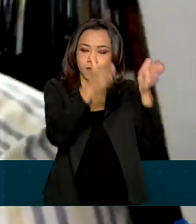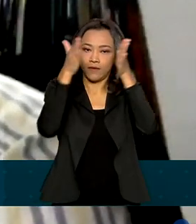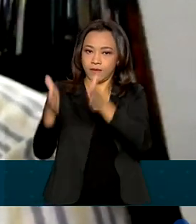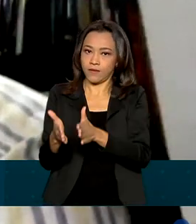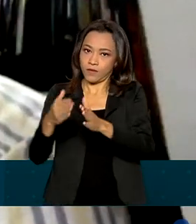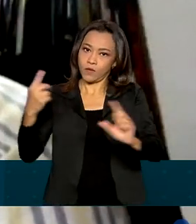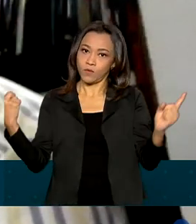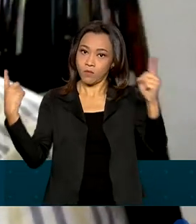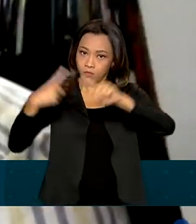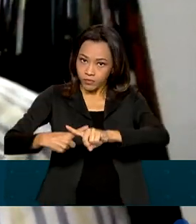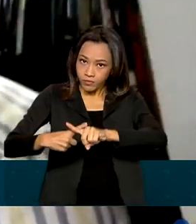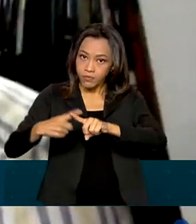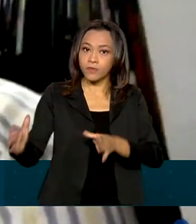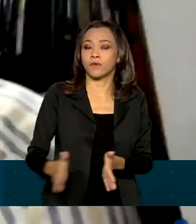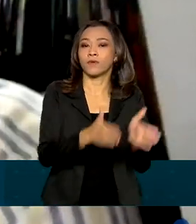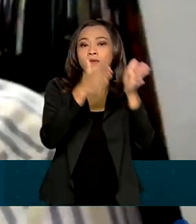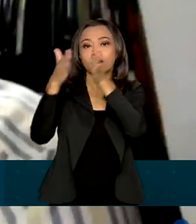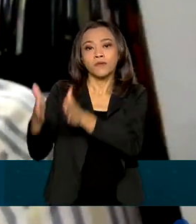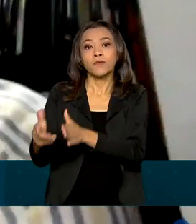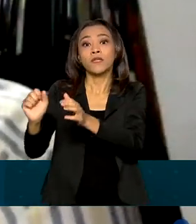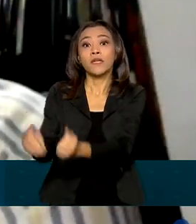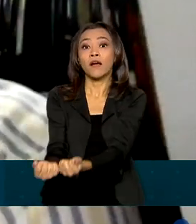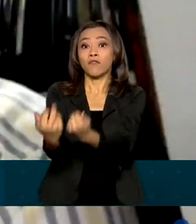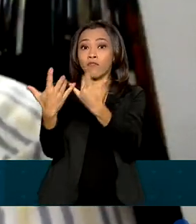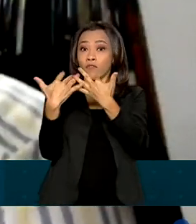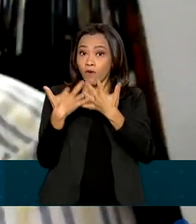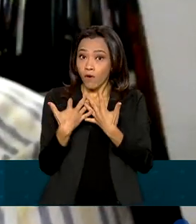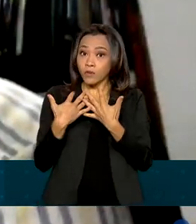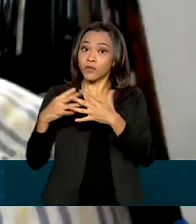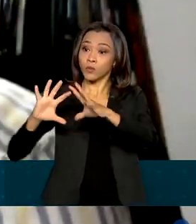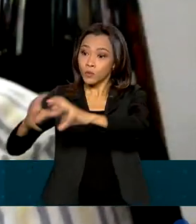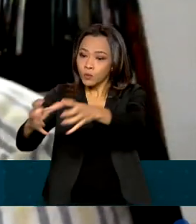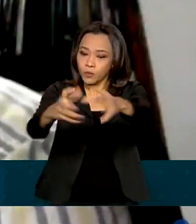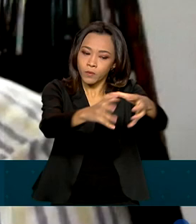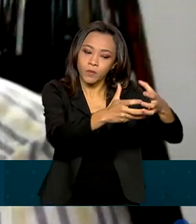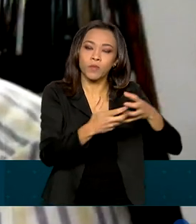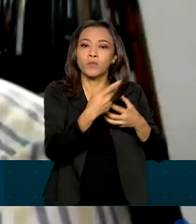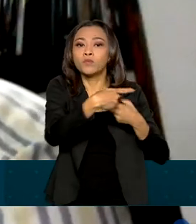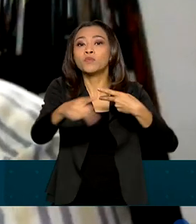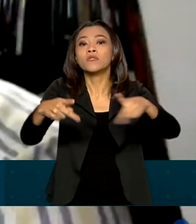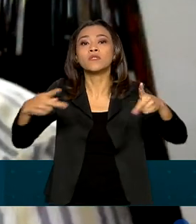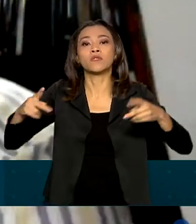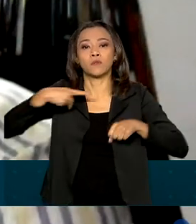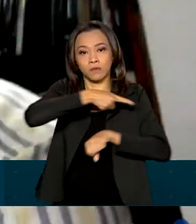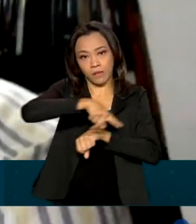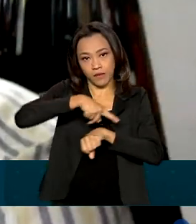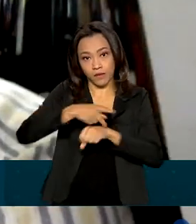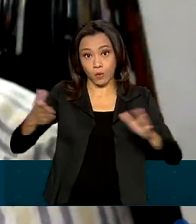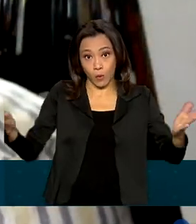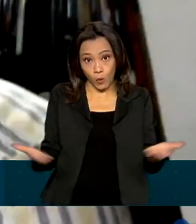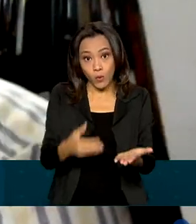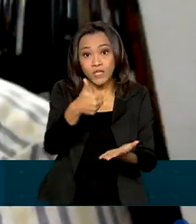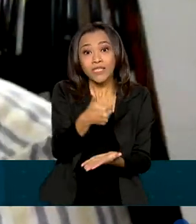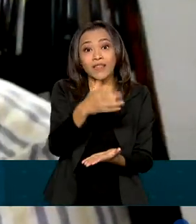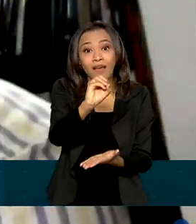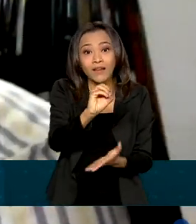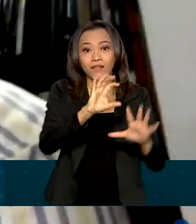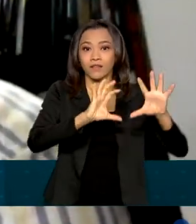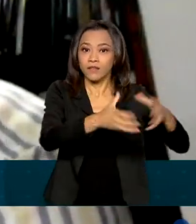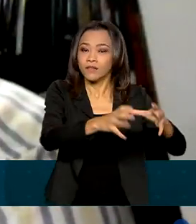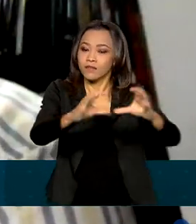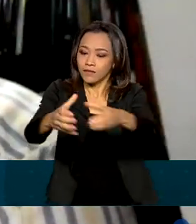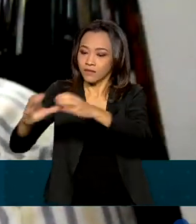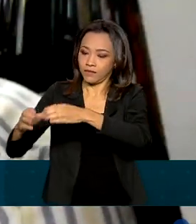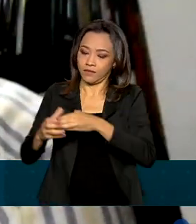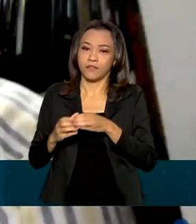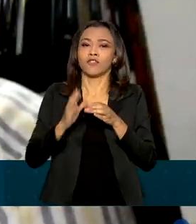e de retorno às equipes ao seu país de origem. Hoje, das 10 equipes, nós já temos 6 equipes